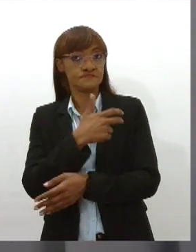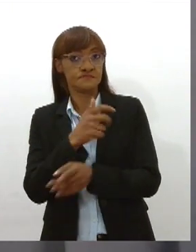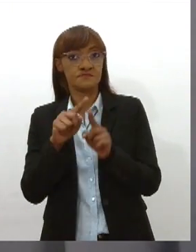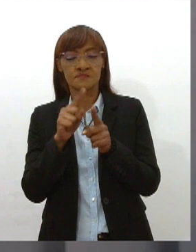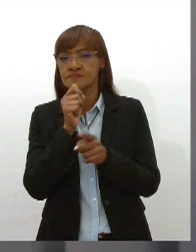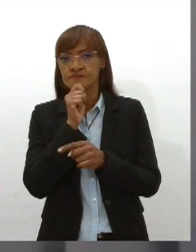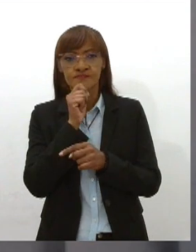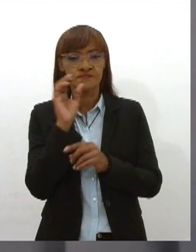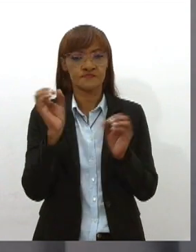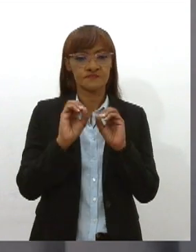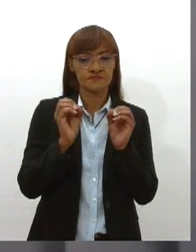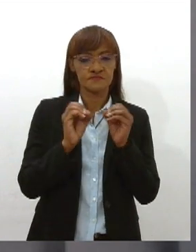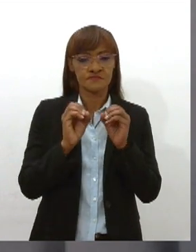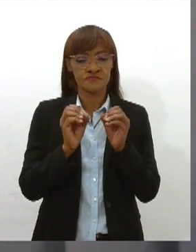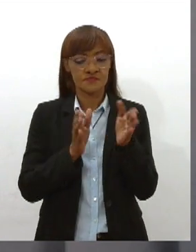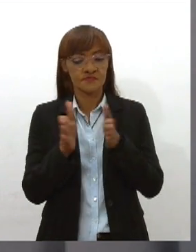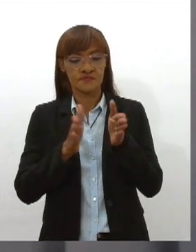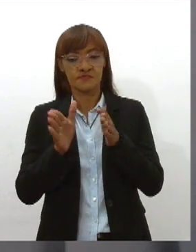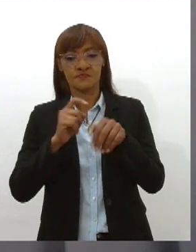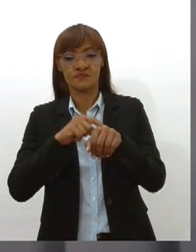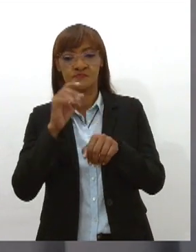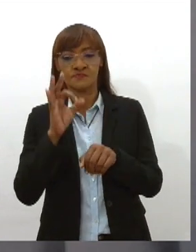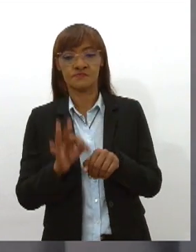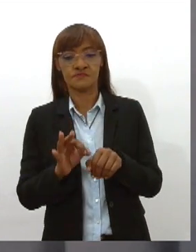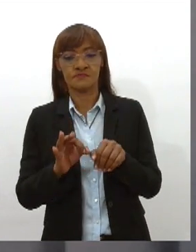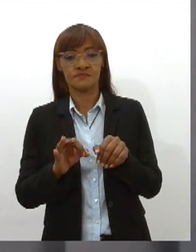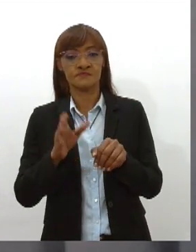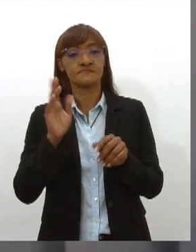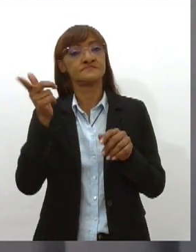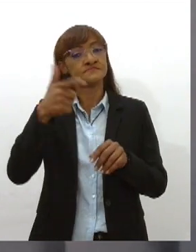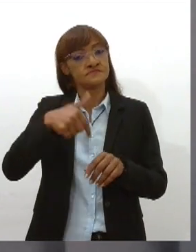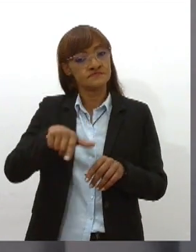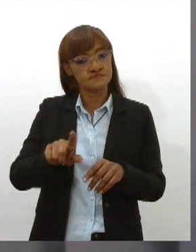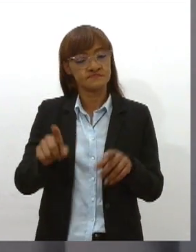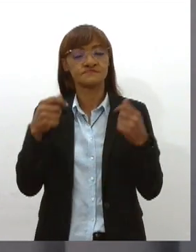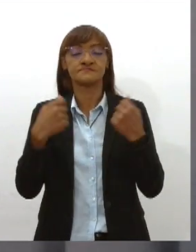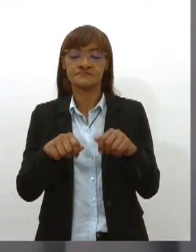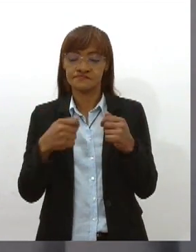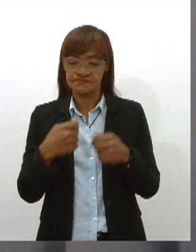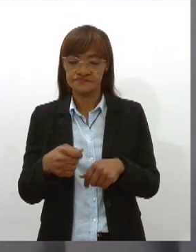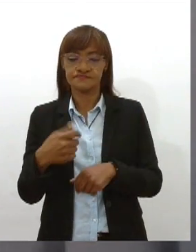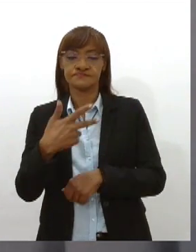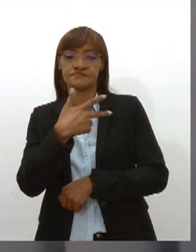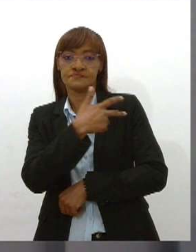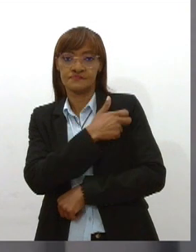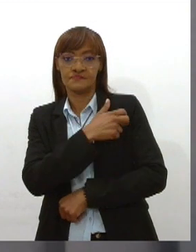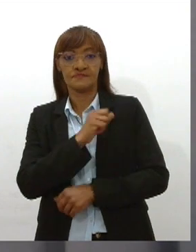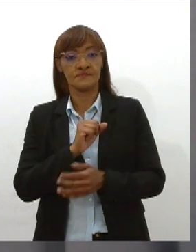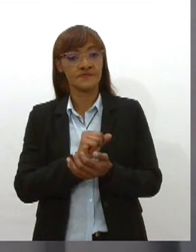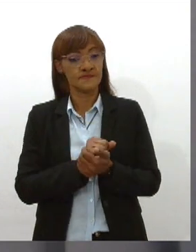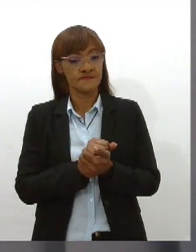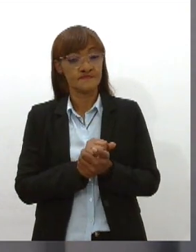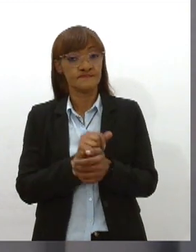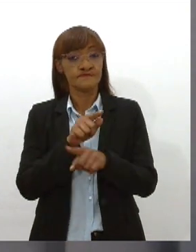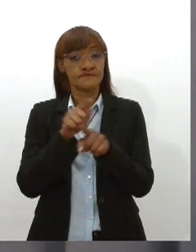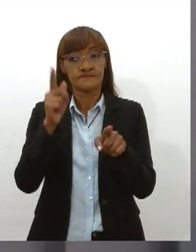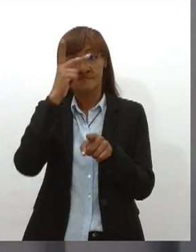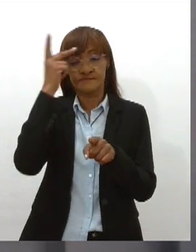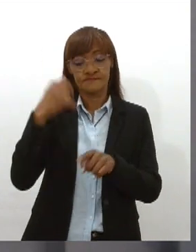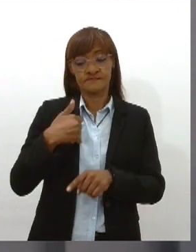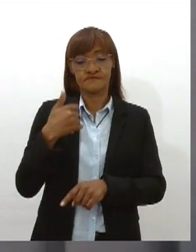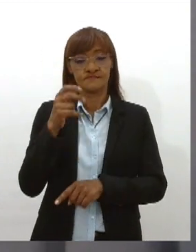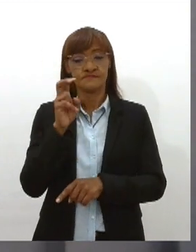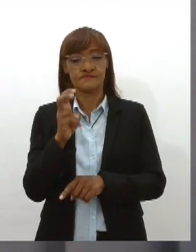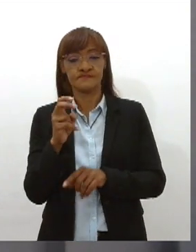período correto, devem ser vacinadas novamente com mais uma dose da vacina. Para pessoas de 5 anos a